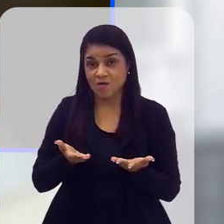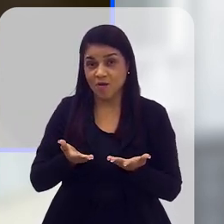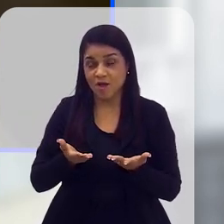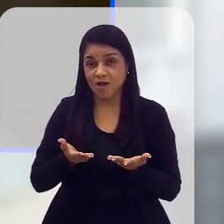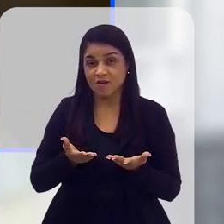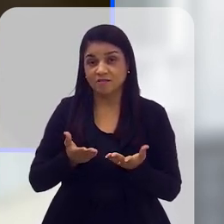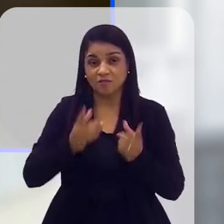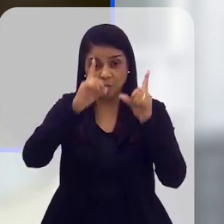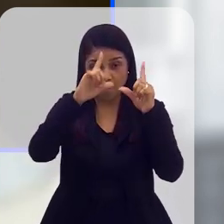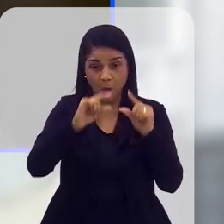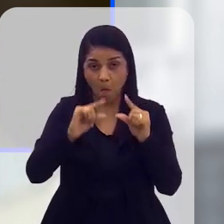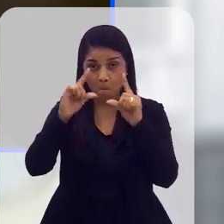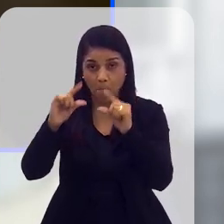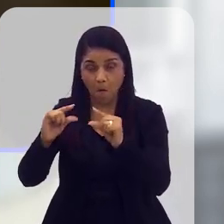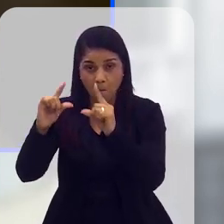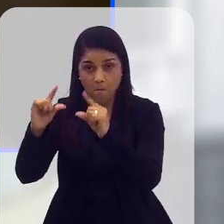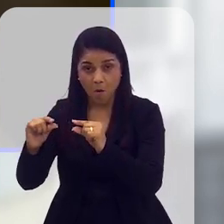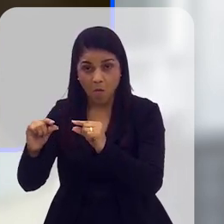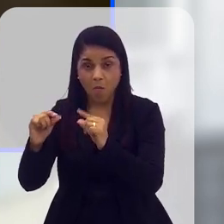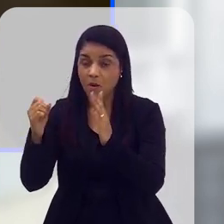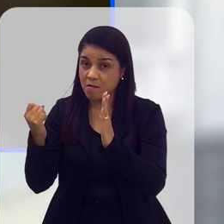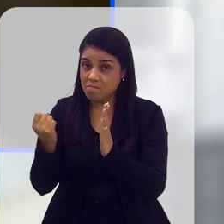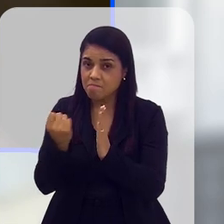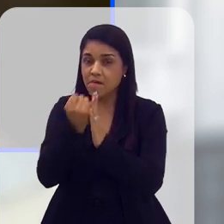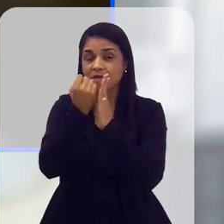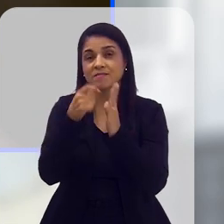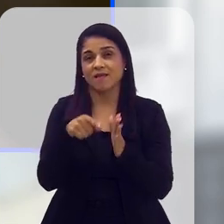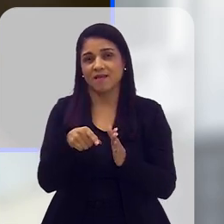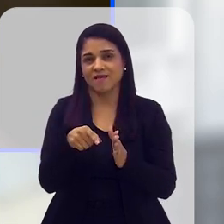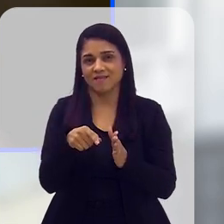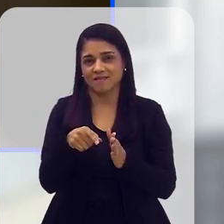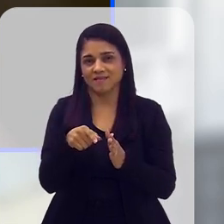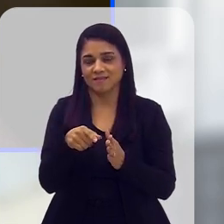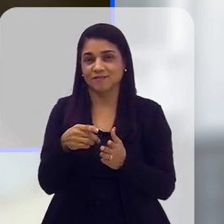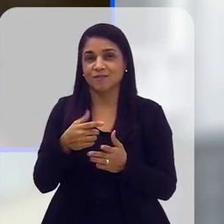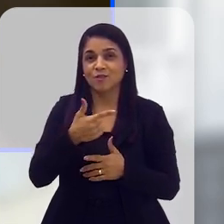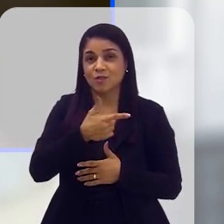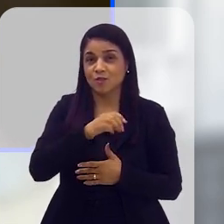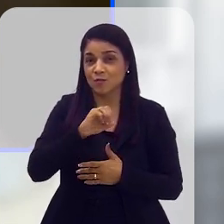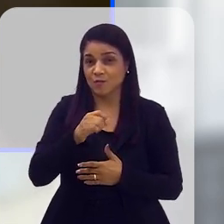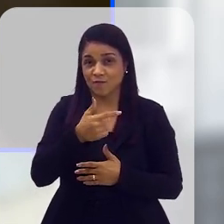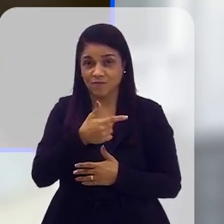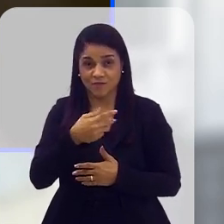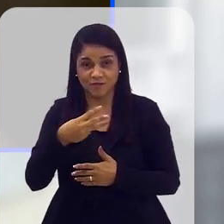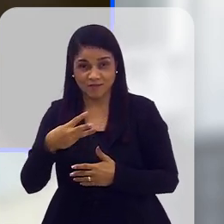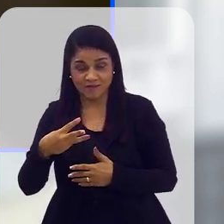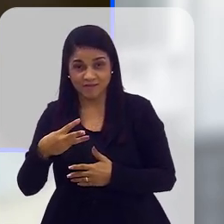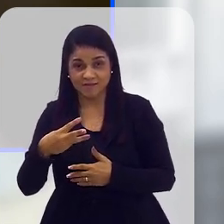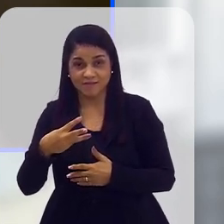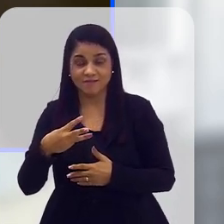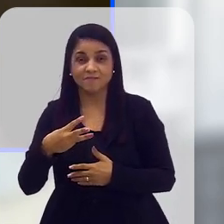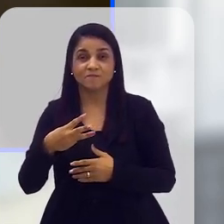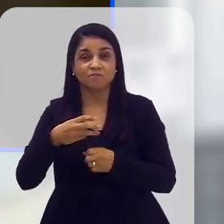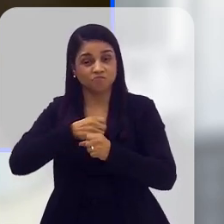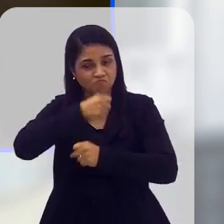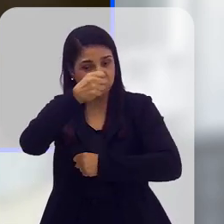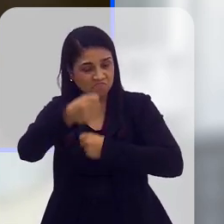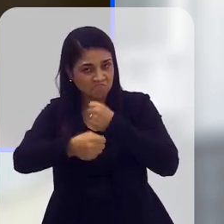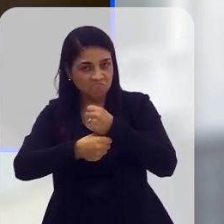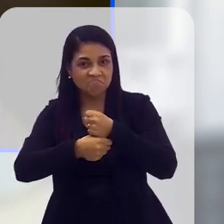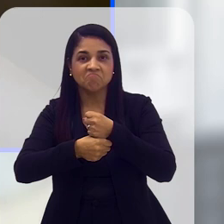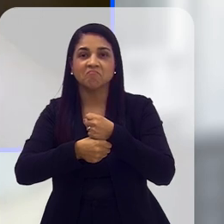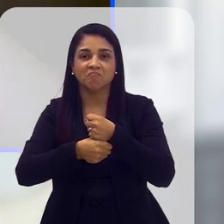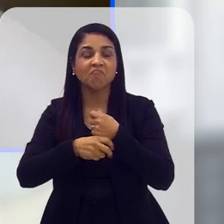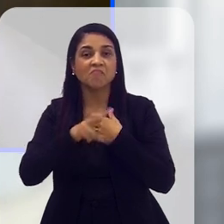está fazendo com que essas reduções sejam impactadas nesse ano agora de 2023, né, e provavelmente para